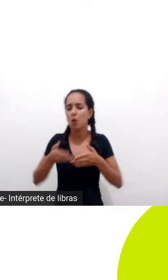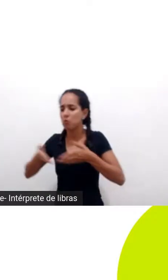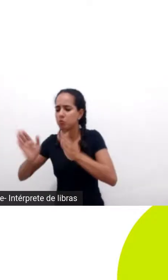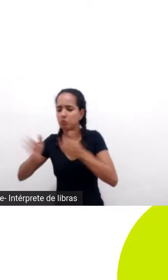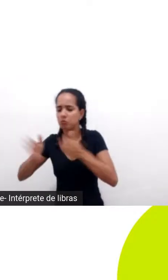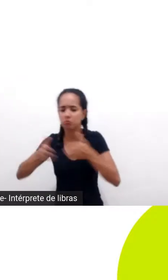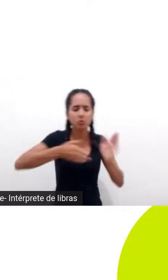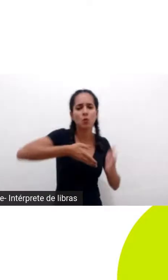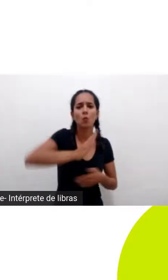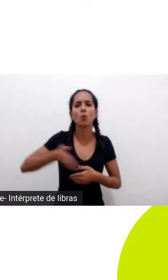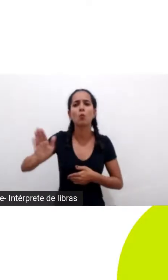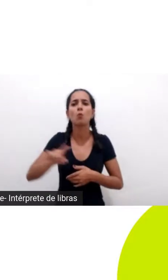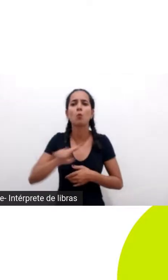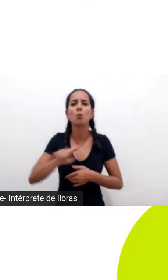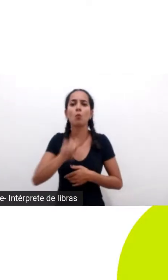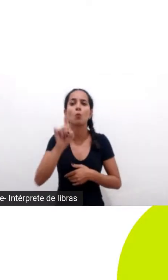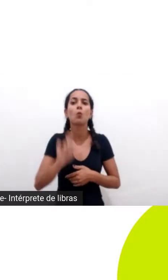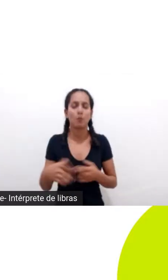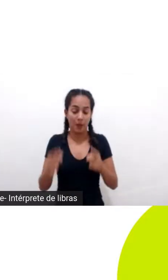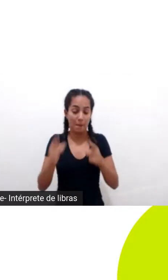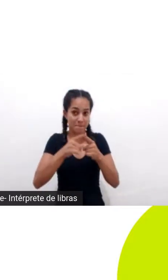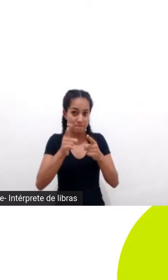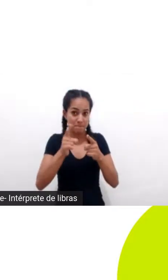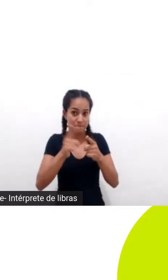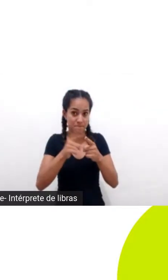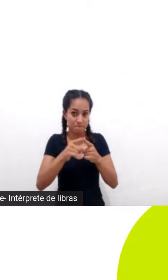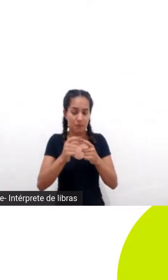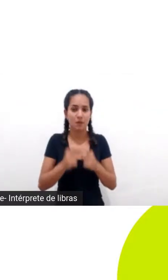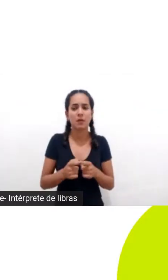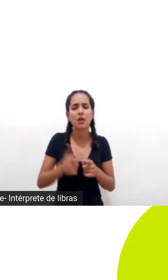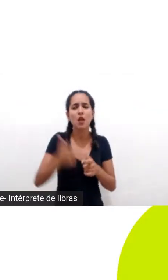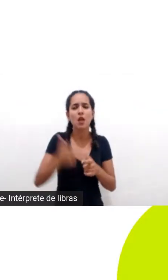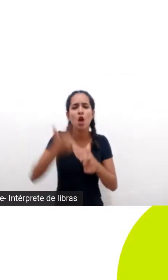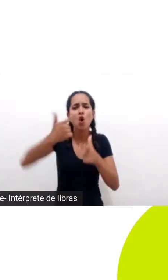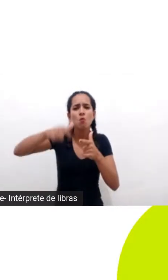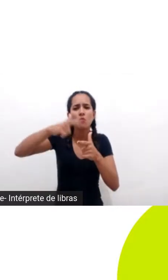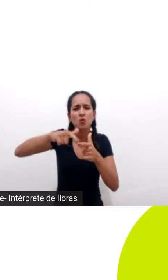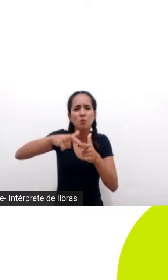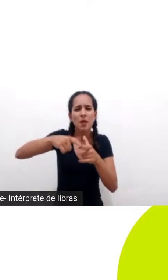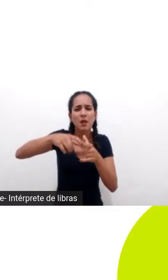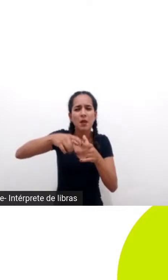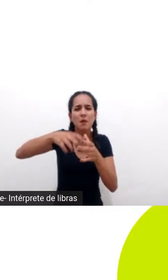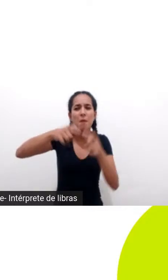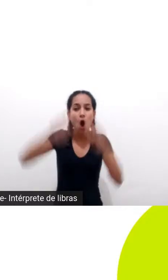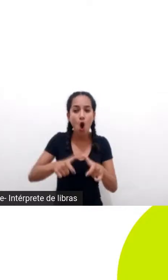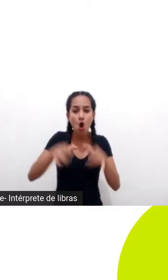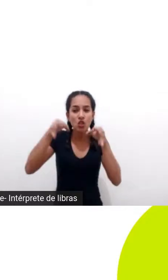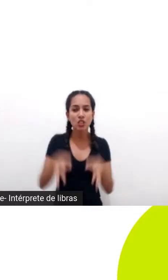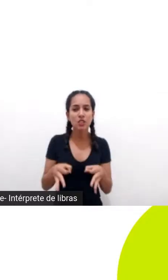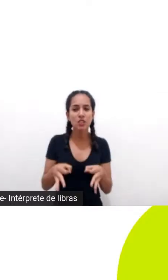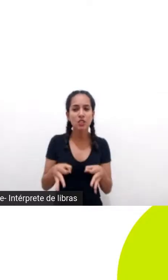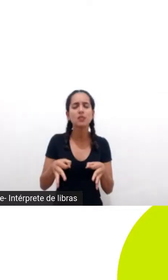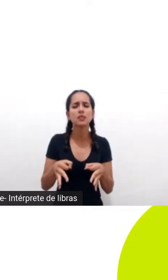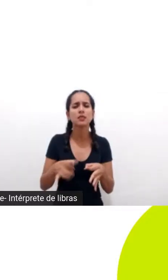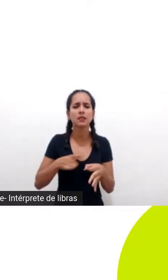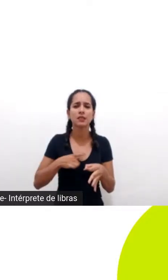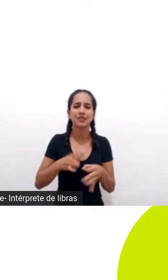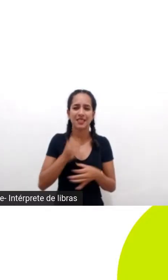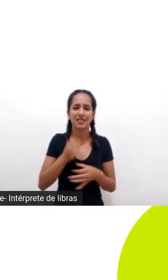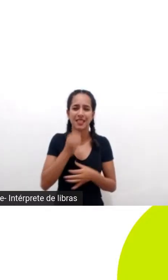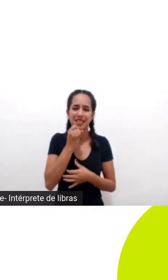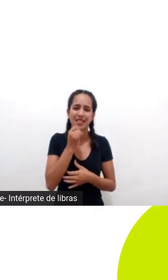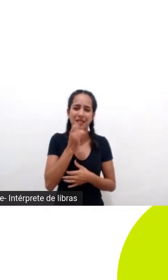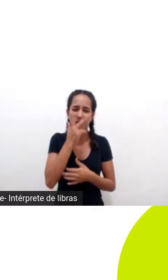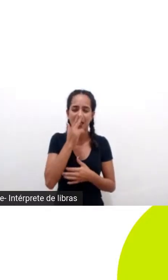então bom eu vou para a minha primeira pergunta qual é o coração do problema como se diz popularmente por aí o buraco da crise